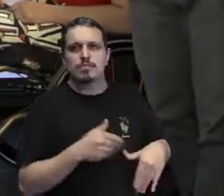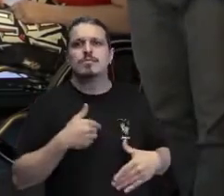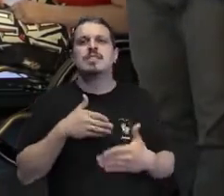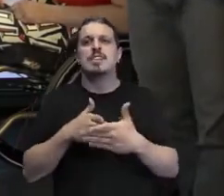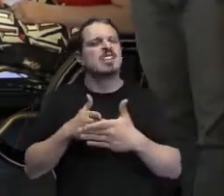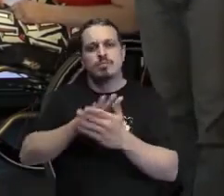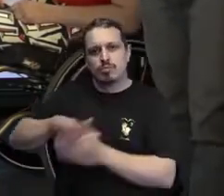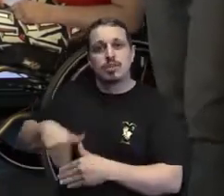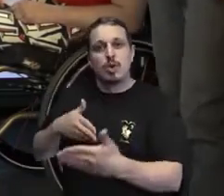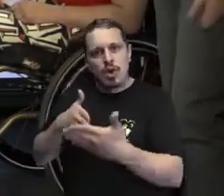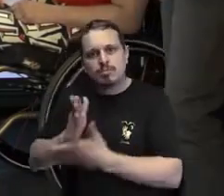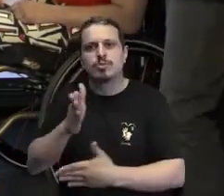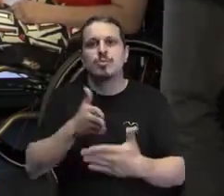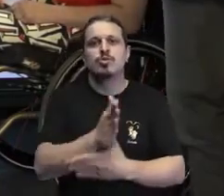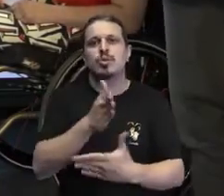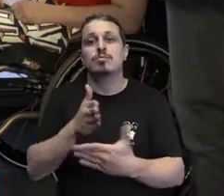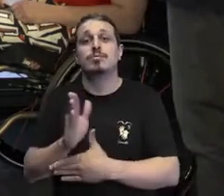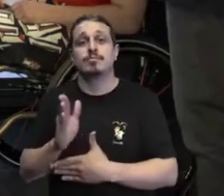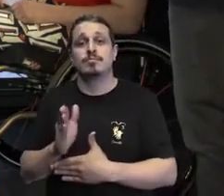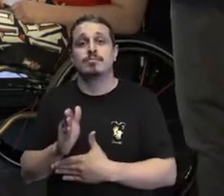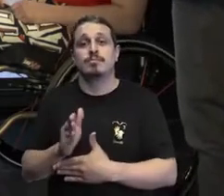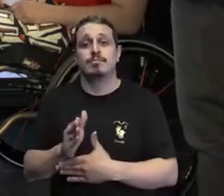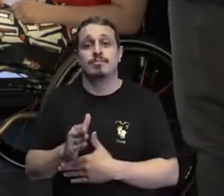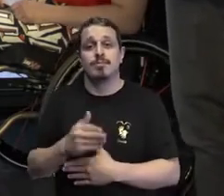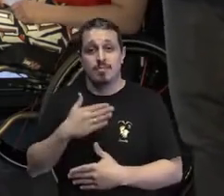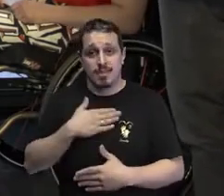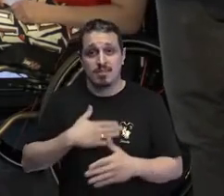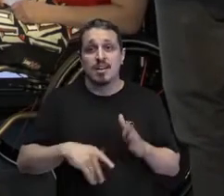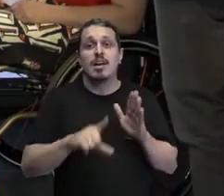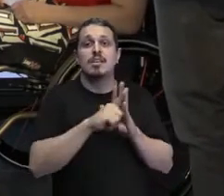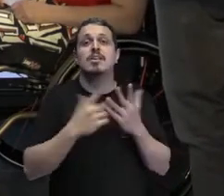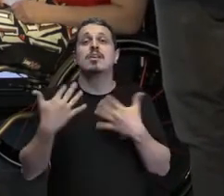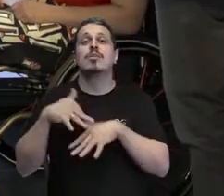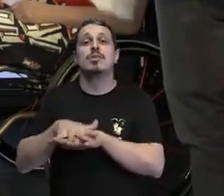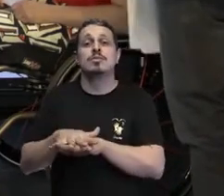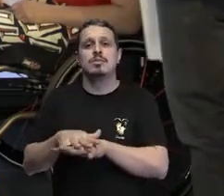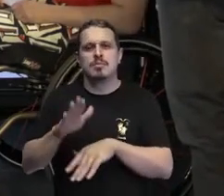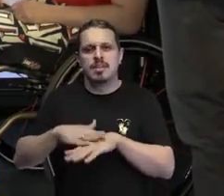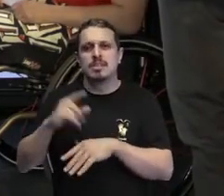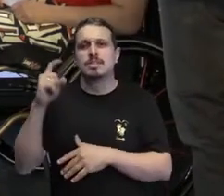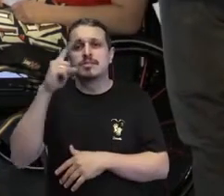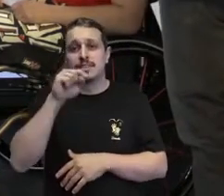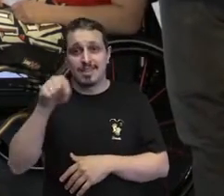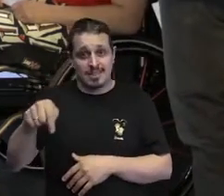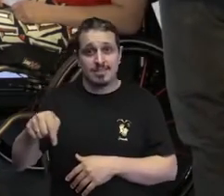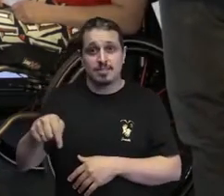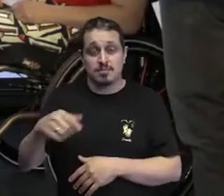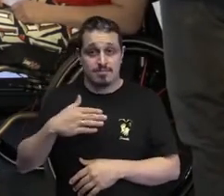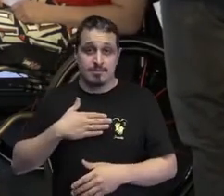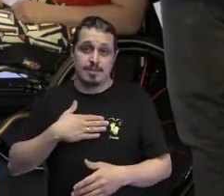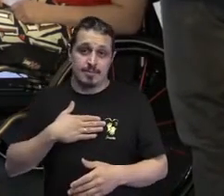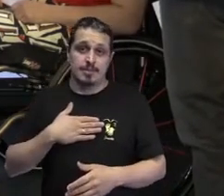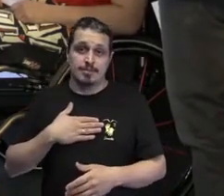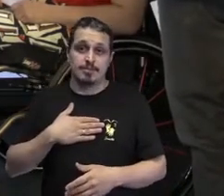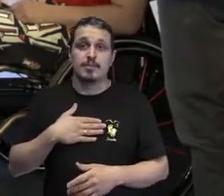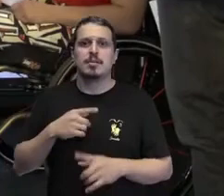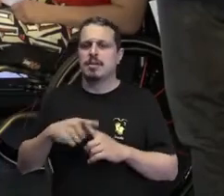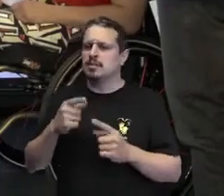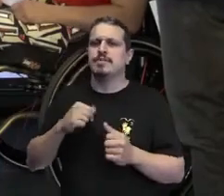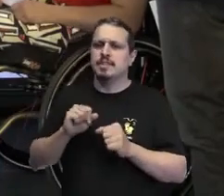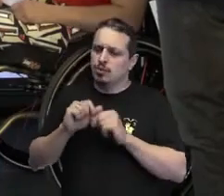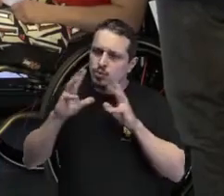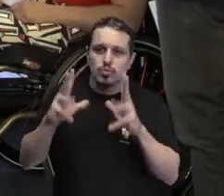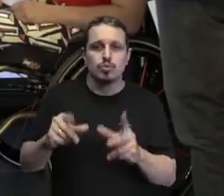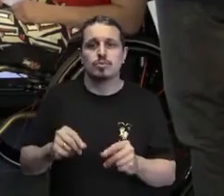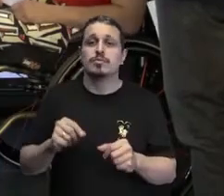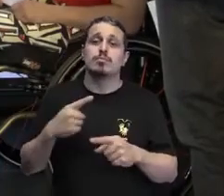escola, não tinha a lei da exclusão. Então, foi muito mais difícil pra mim. Entendeu? Na época da escola. Vocês estão vendo